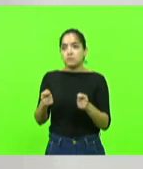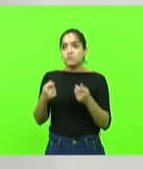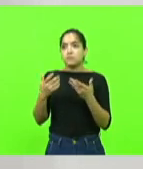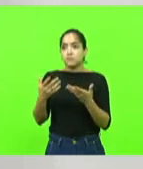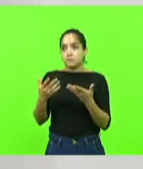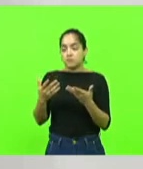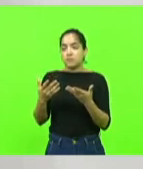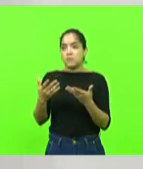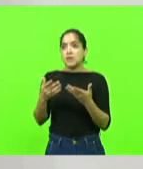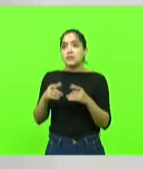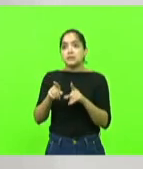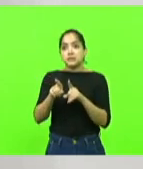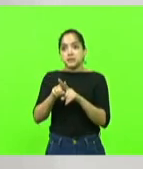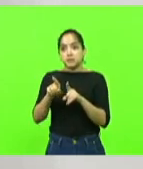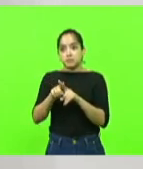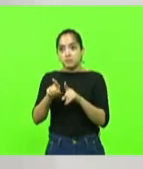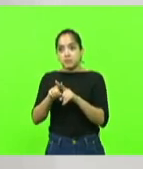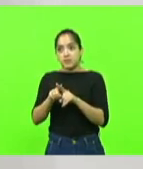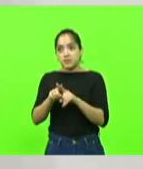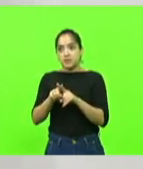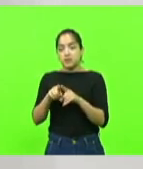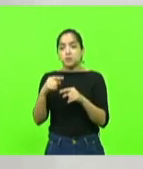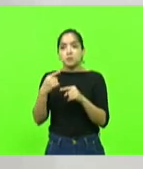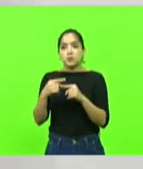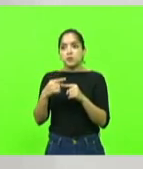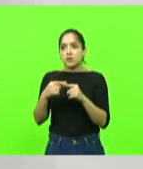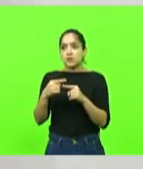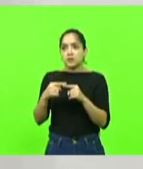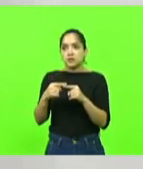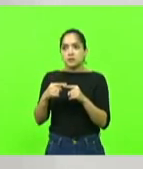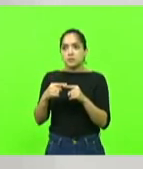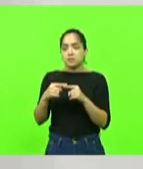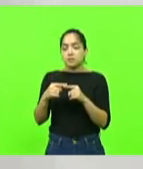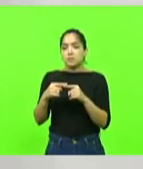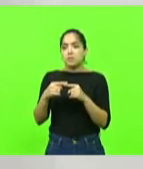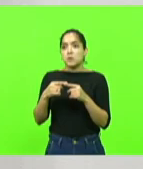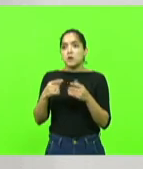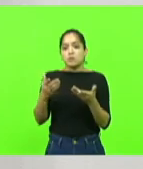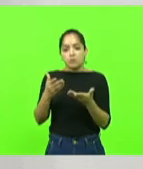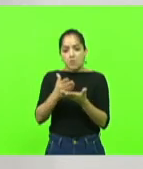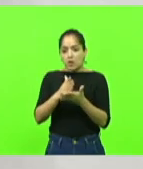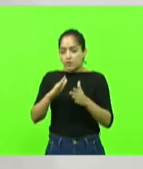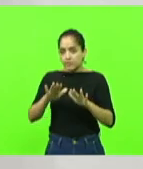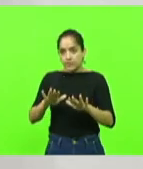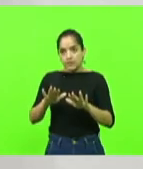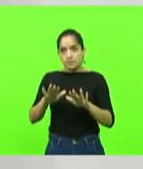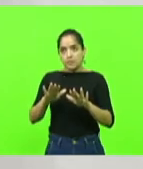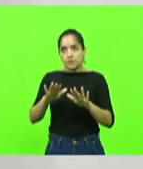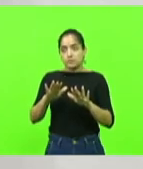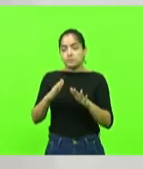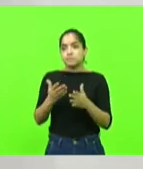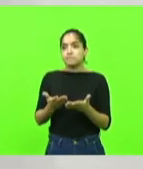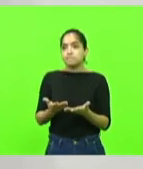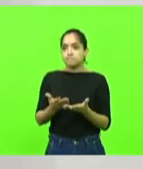agarre-se firme a ela, porque não existe mal que sempre dure. Tudo isso vai passar.